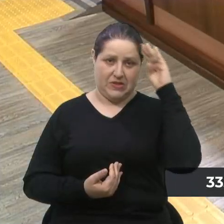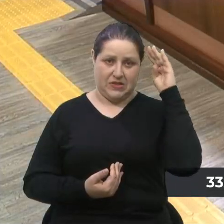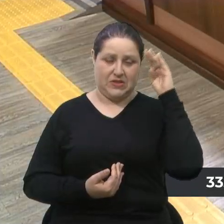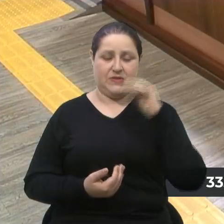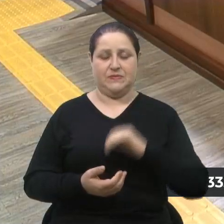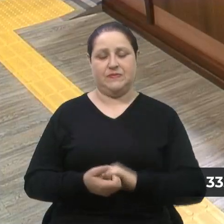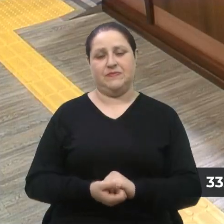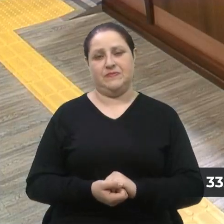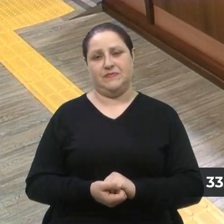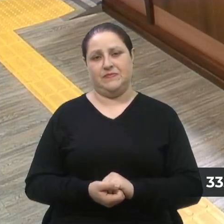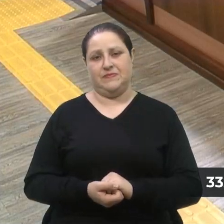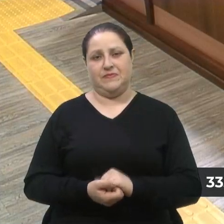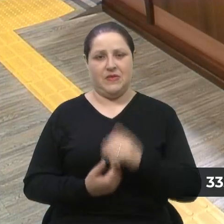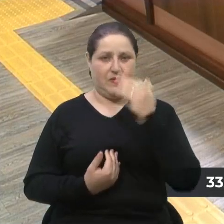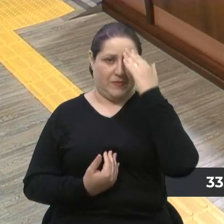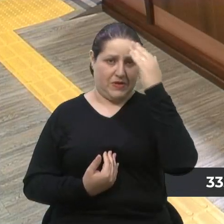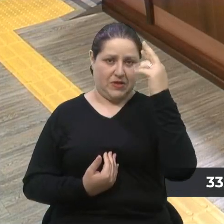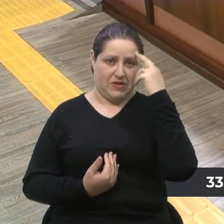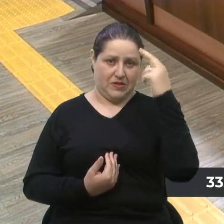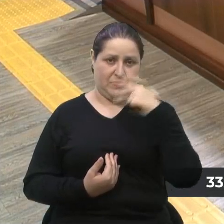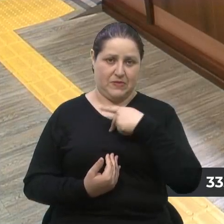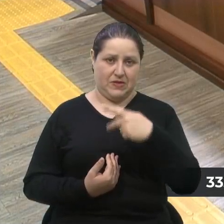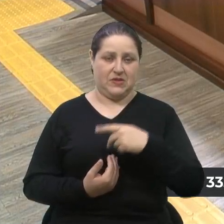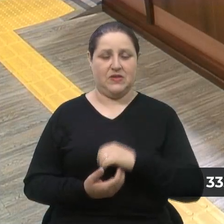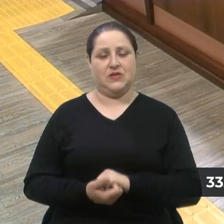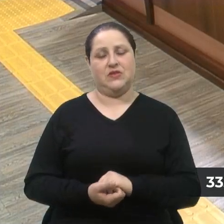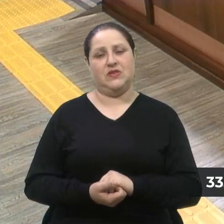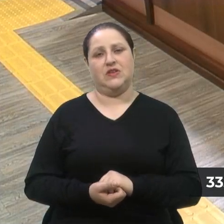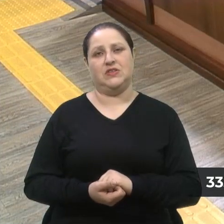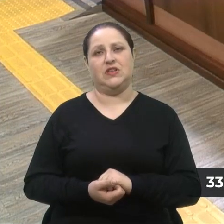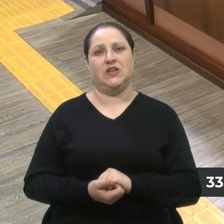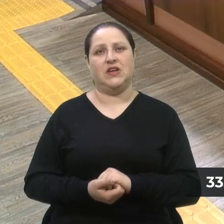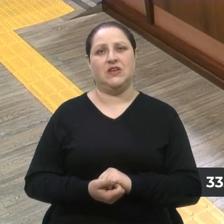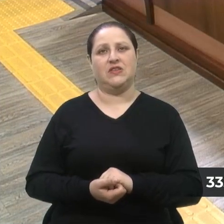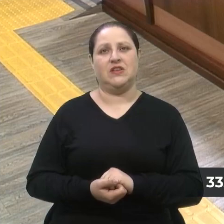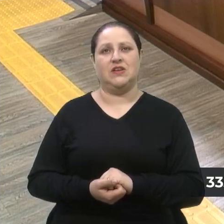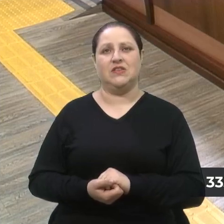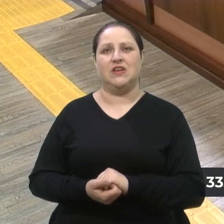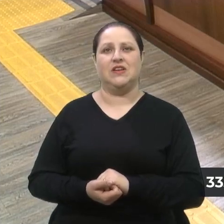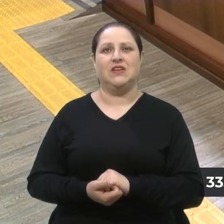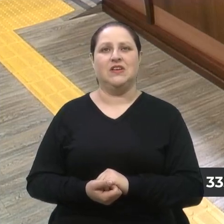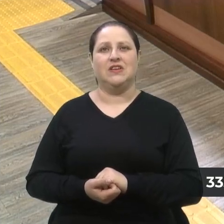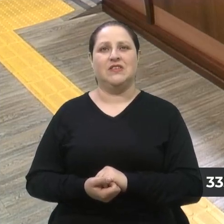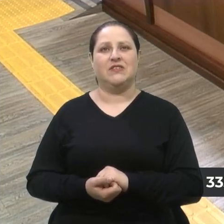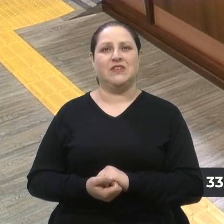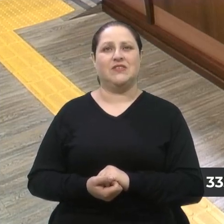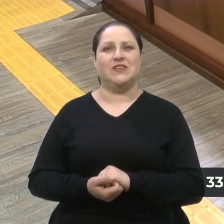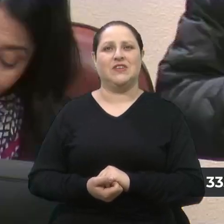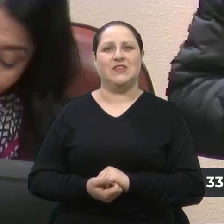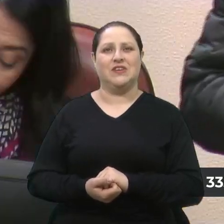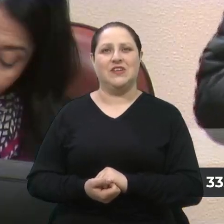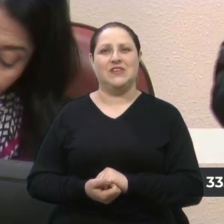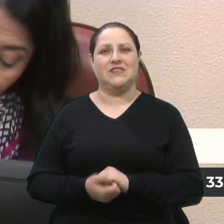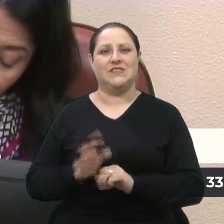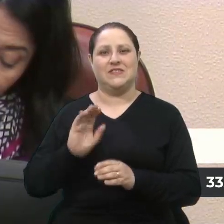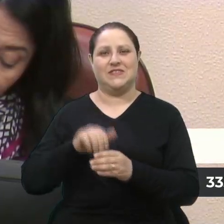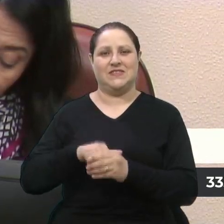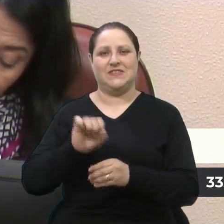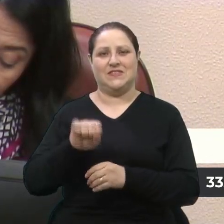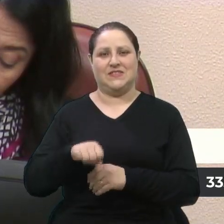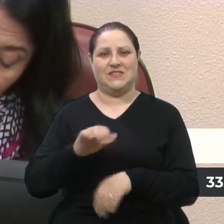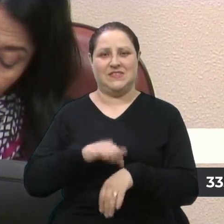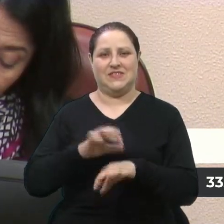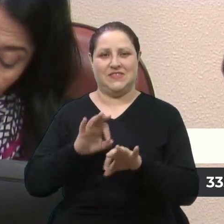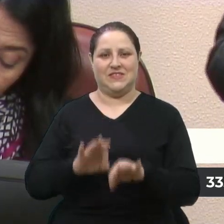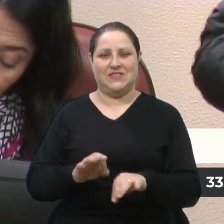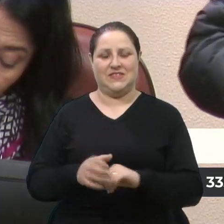Obrigado, senhor presidente. Gostaria aqui, já no momento oportuno, meu voto com certeza será favorável. E vou dividir